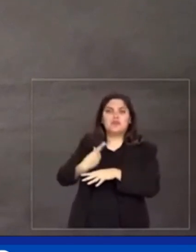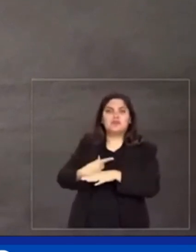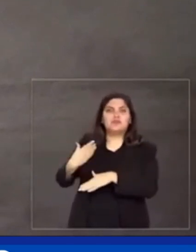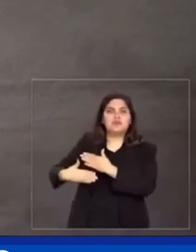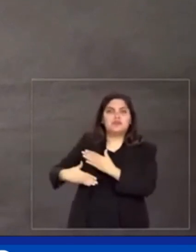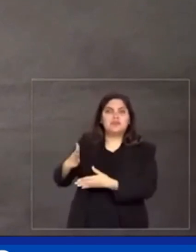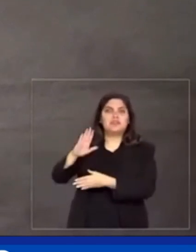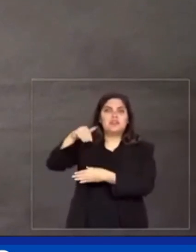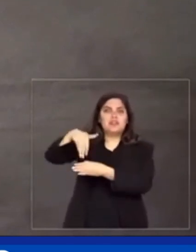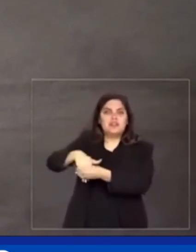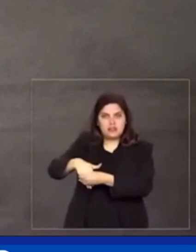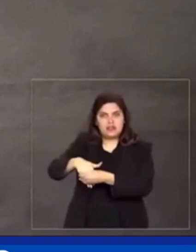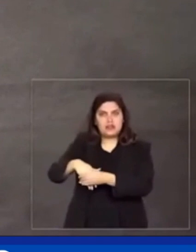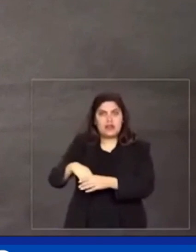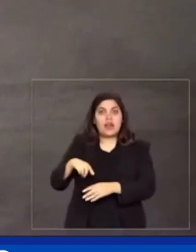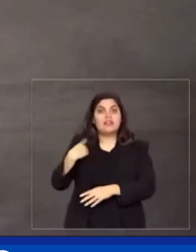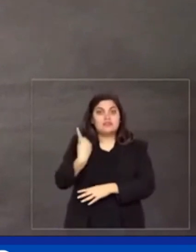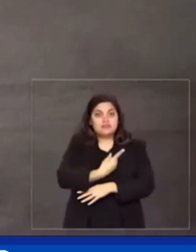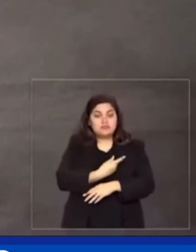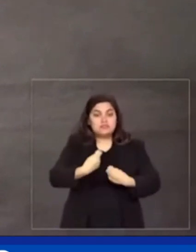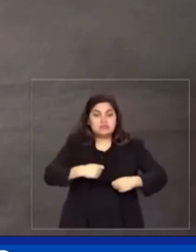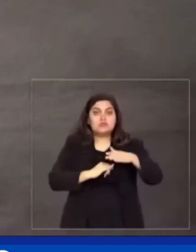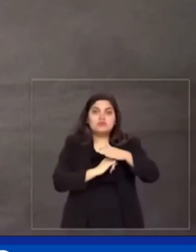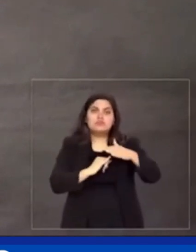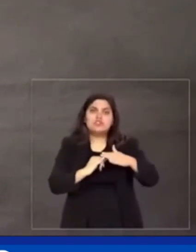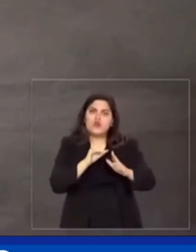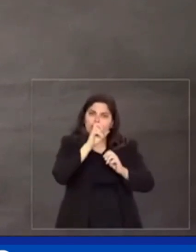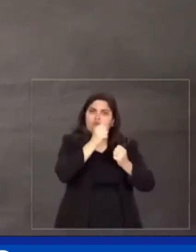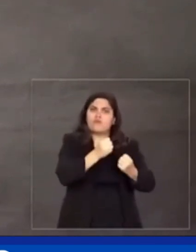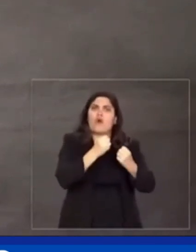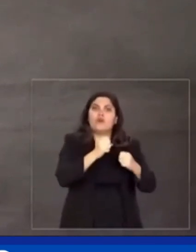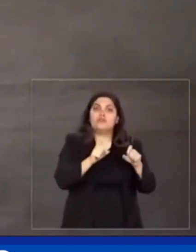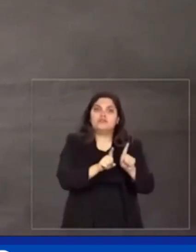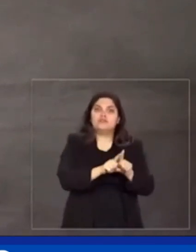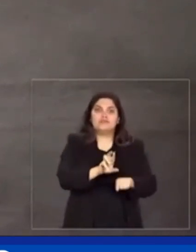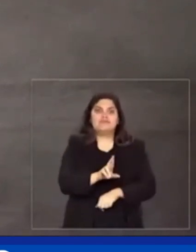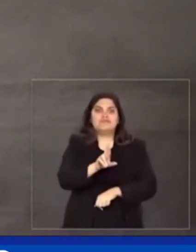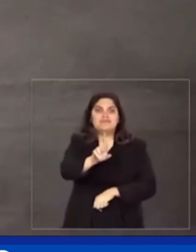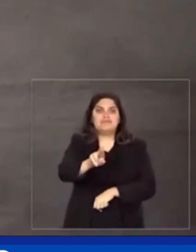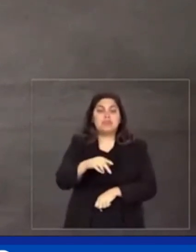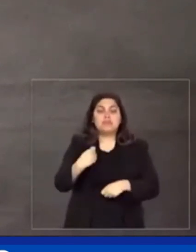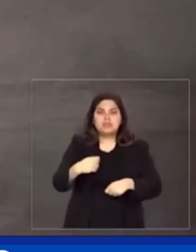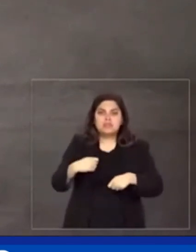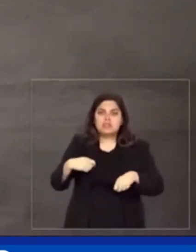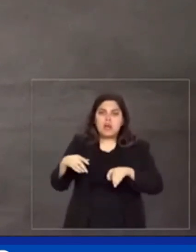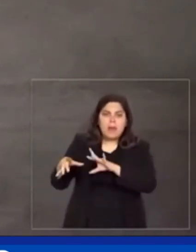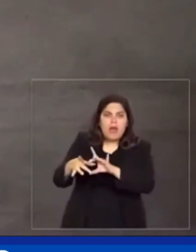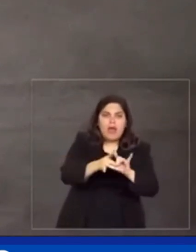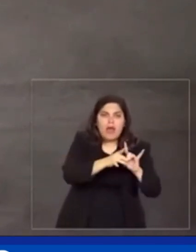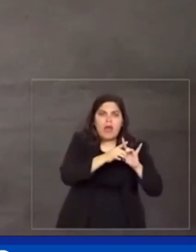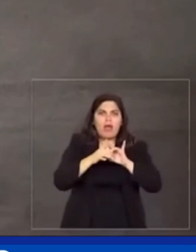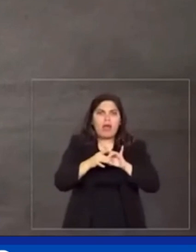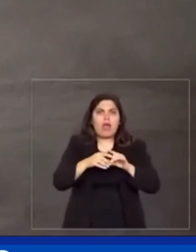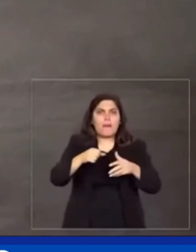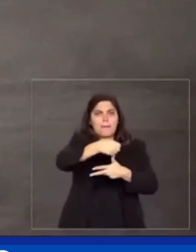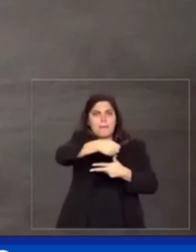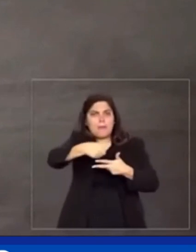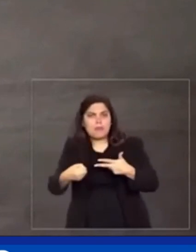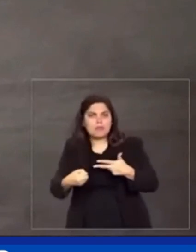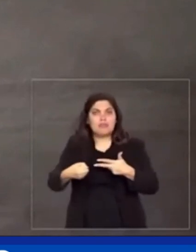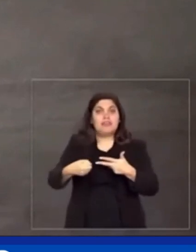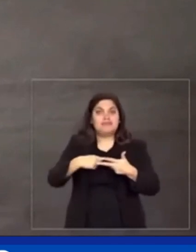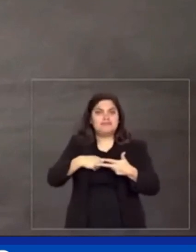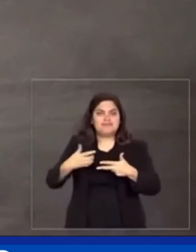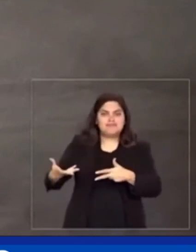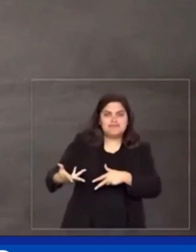precisamos de instituições fortes e representativas, precisamos de harmonia entre os poderes com um eficiente